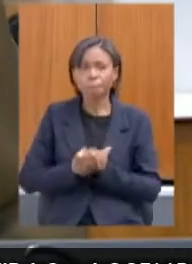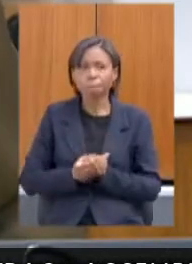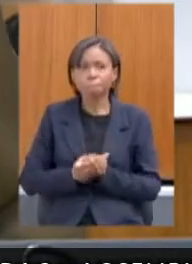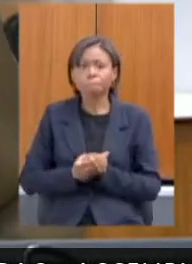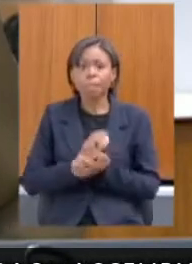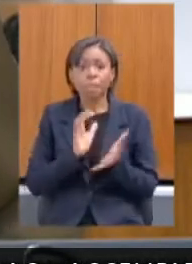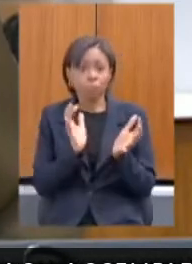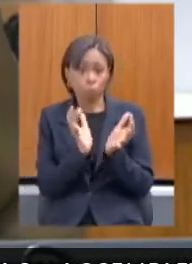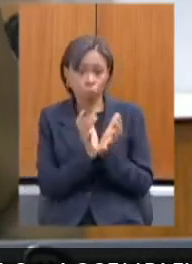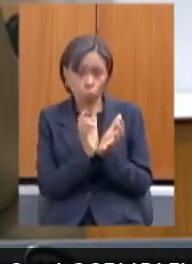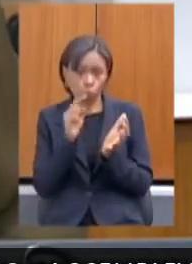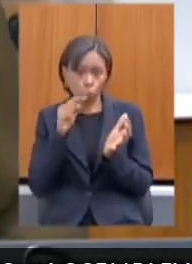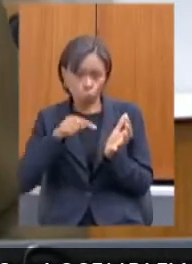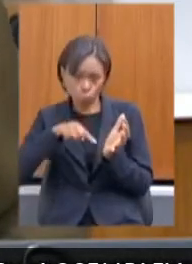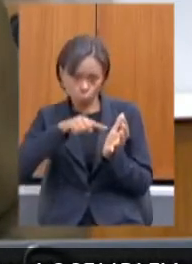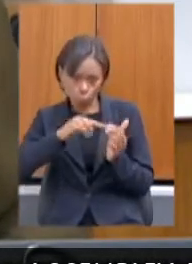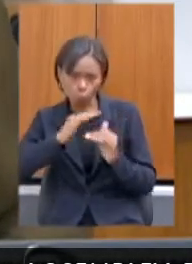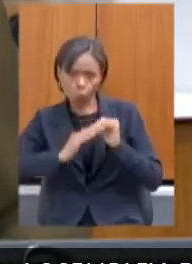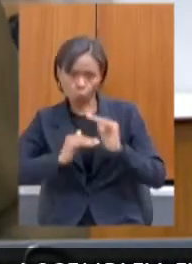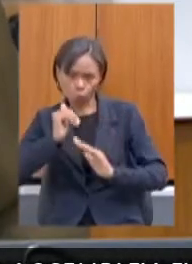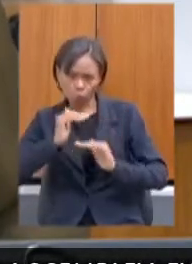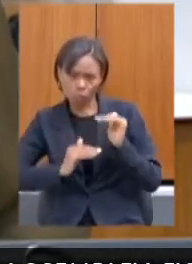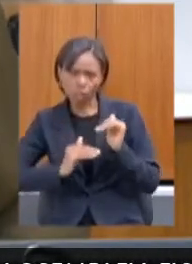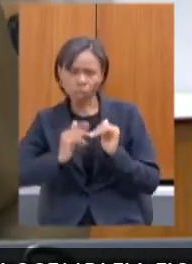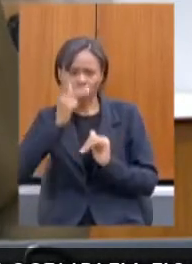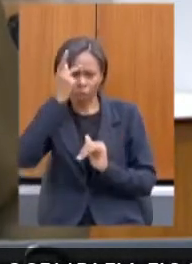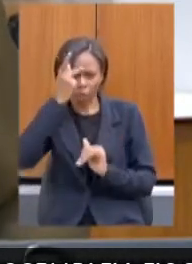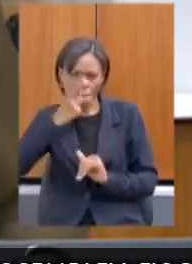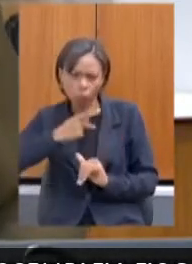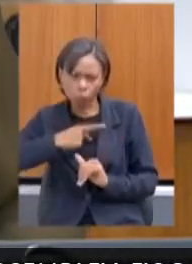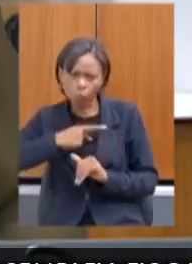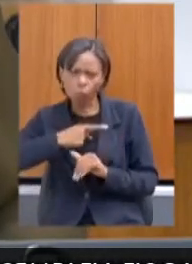autônomos,